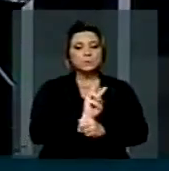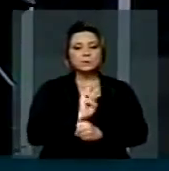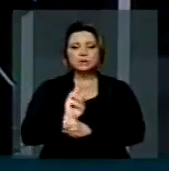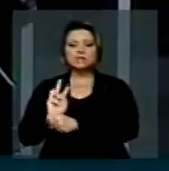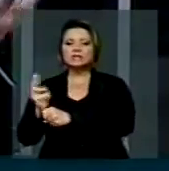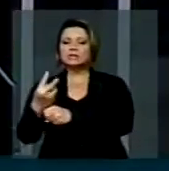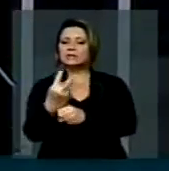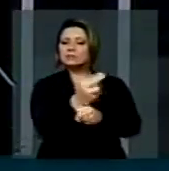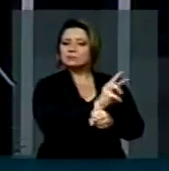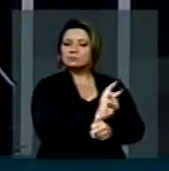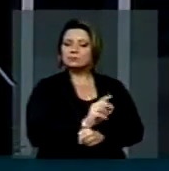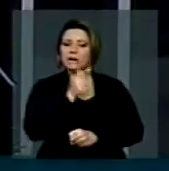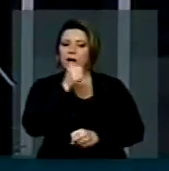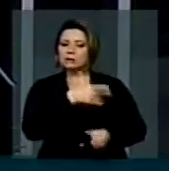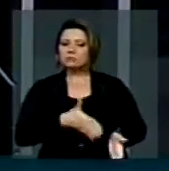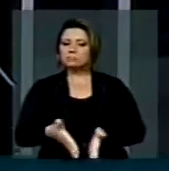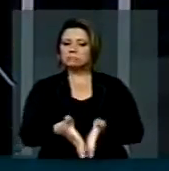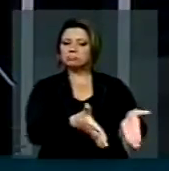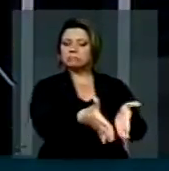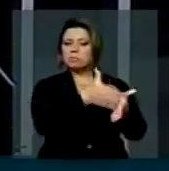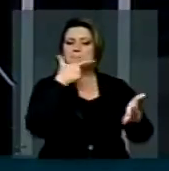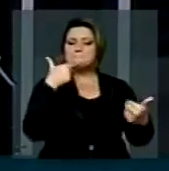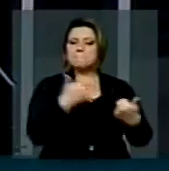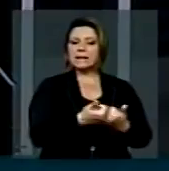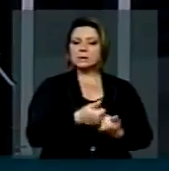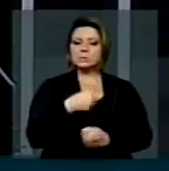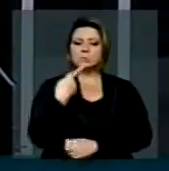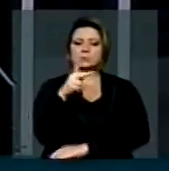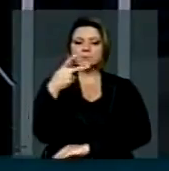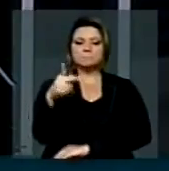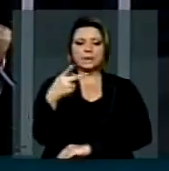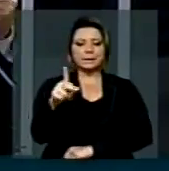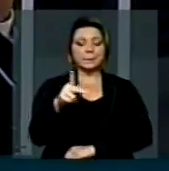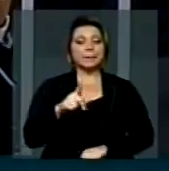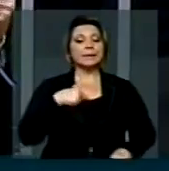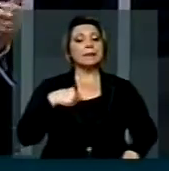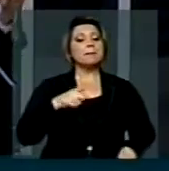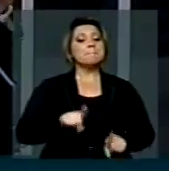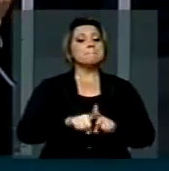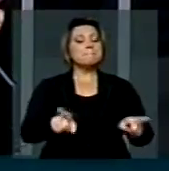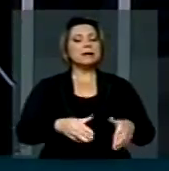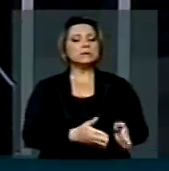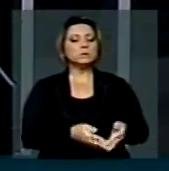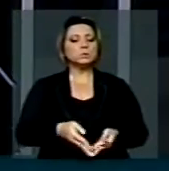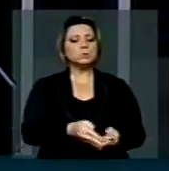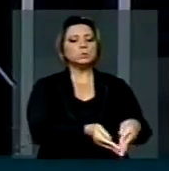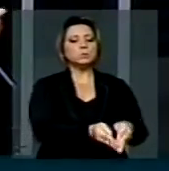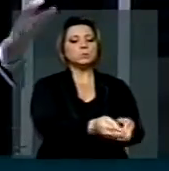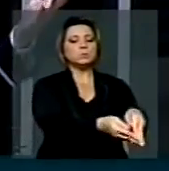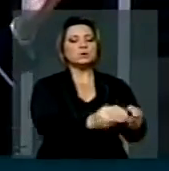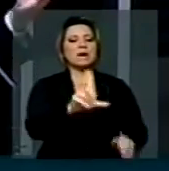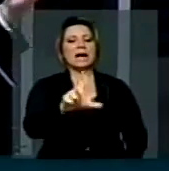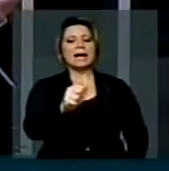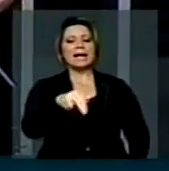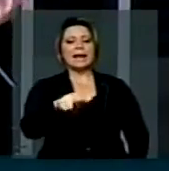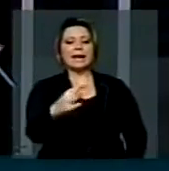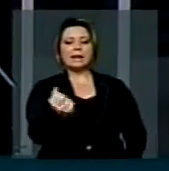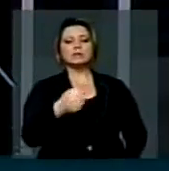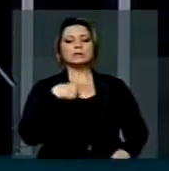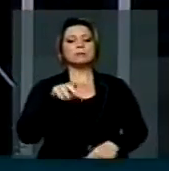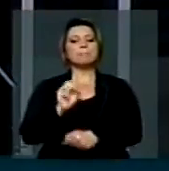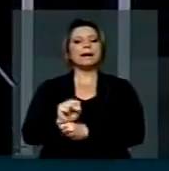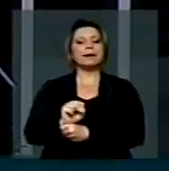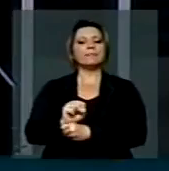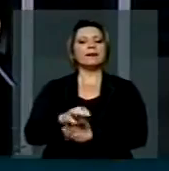margem do rio, na divisa com o Paraguai, e no entanto, esta lancha está paralisada há muito tempo, por falta de manutenção.